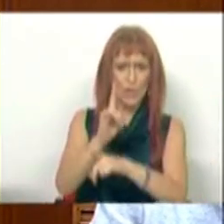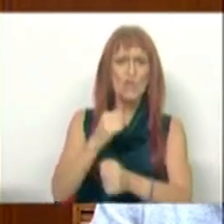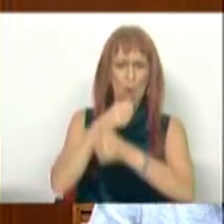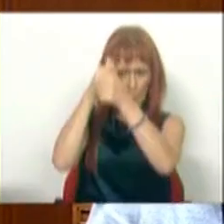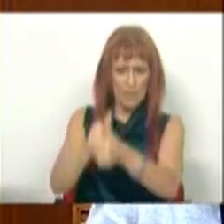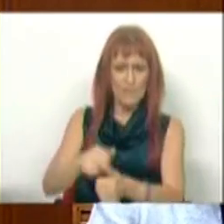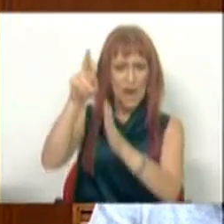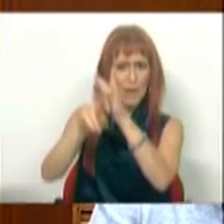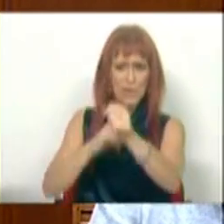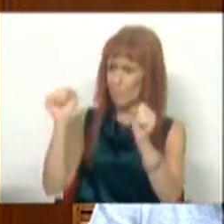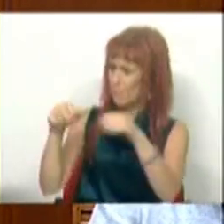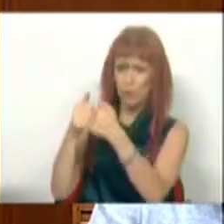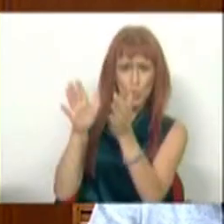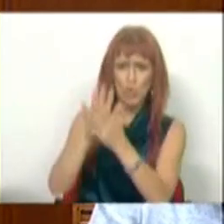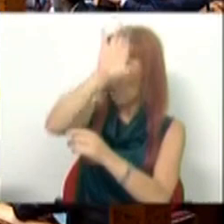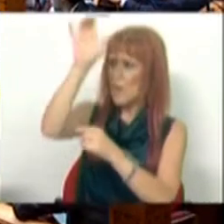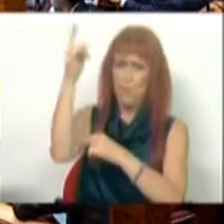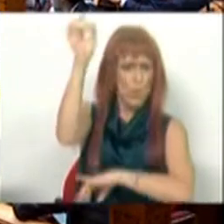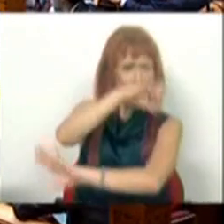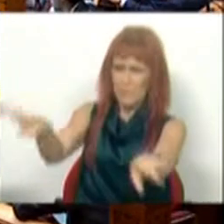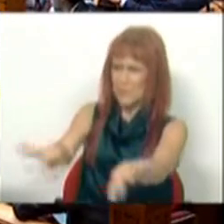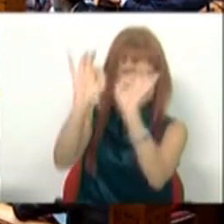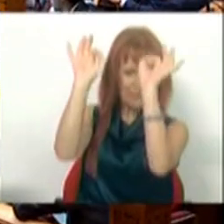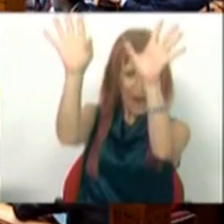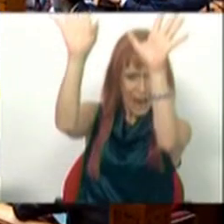cumprimos as regras que partilhamos com todos os países da União Europeia.